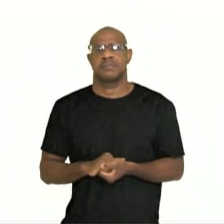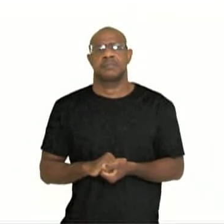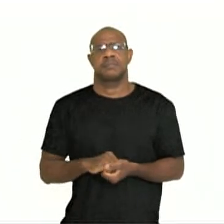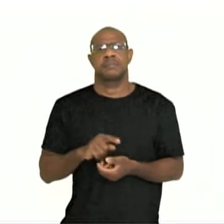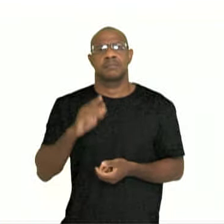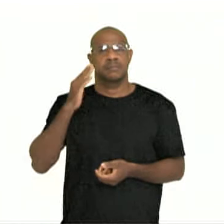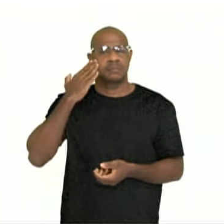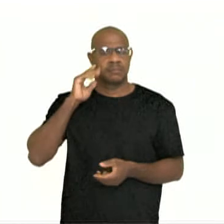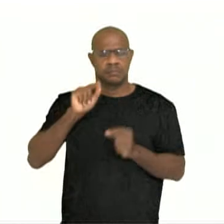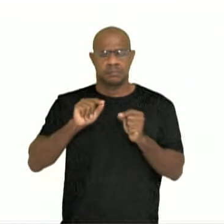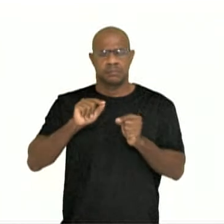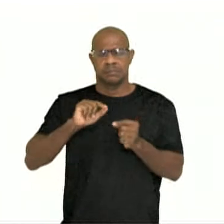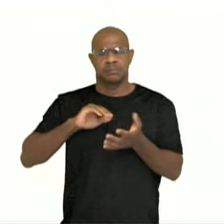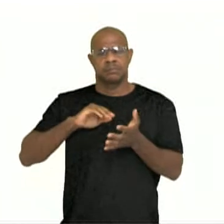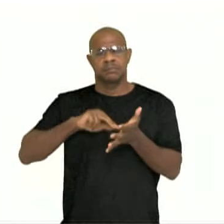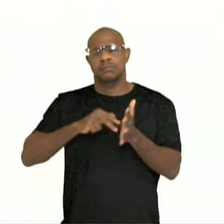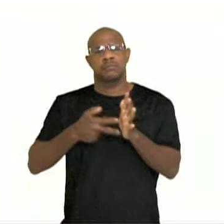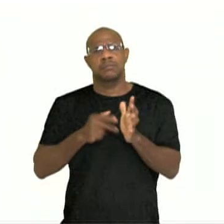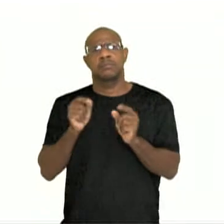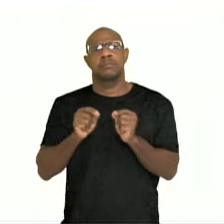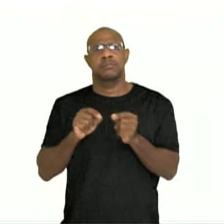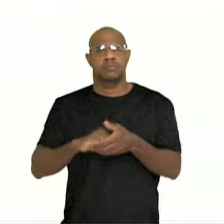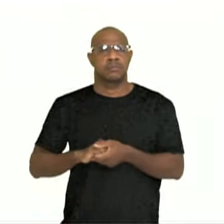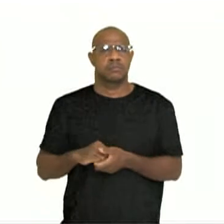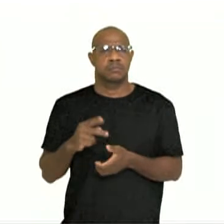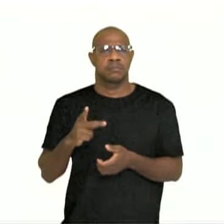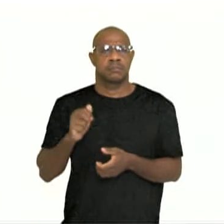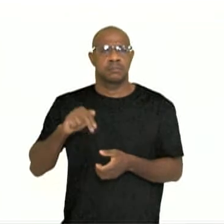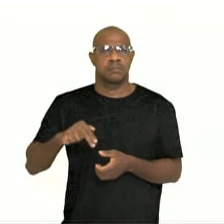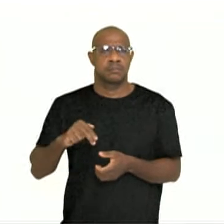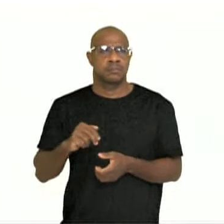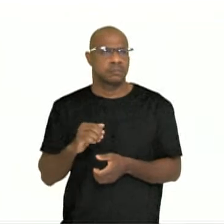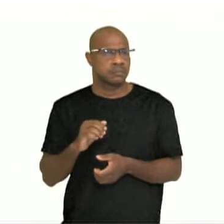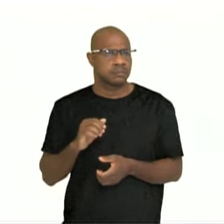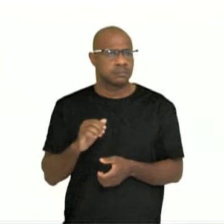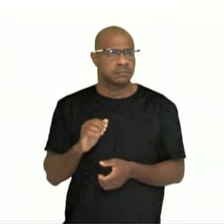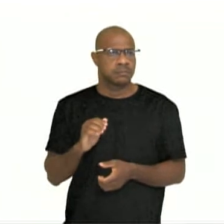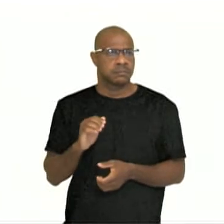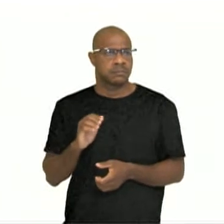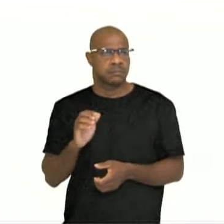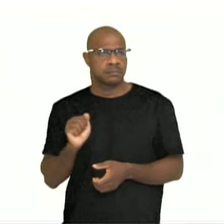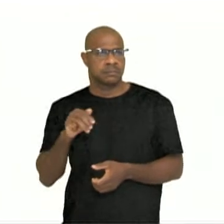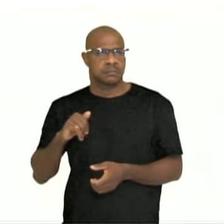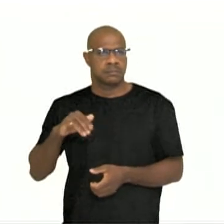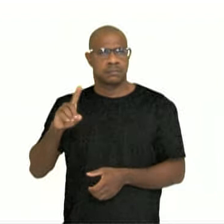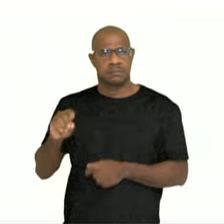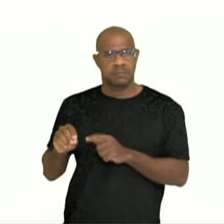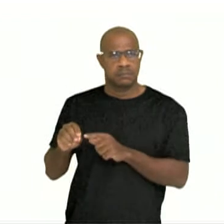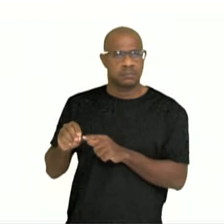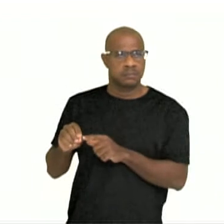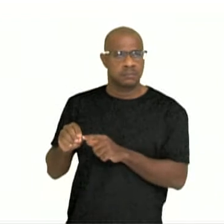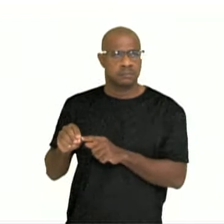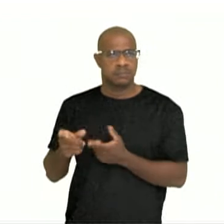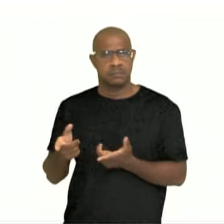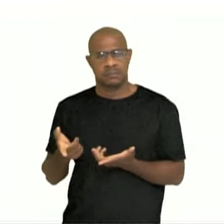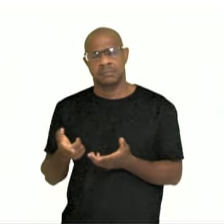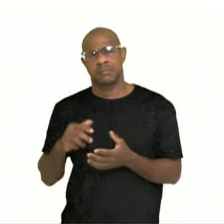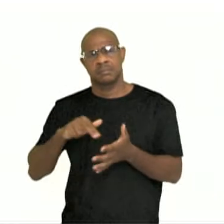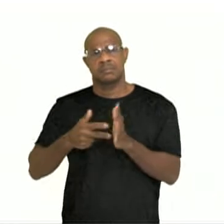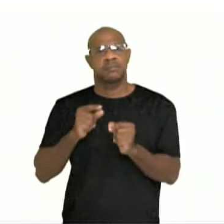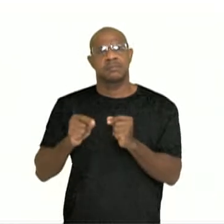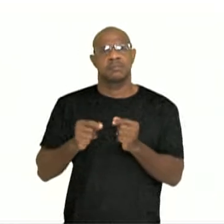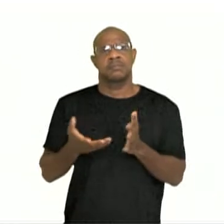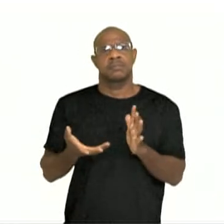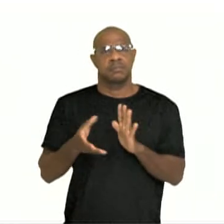entende o que quer dizer pan comido? O que eles querem dizer com isso? Eles querem dizer aí que a aula foi tranquila, o